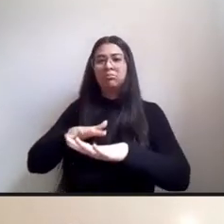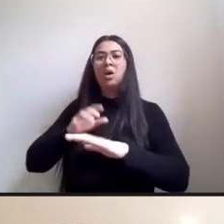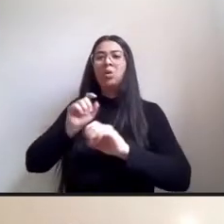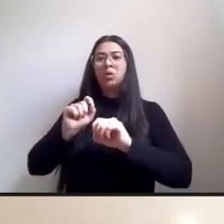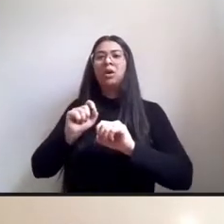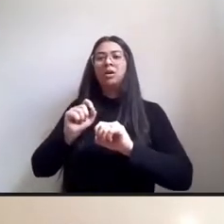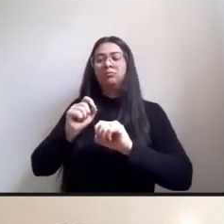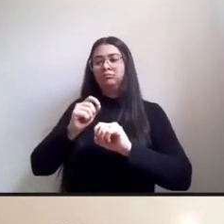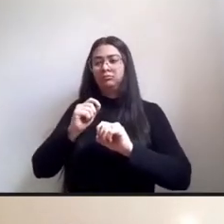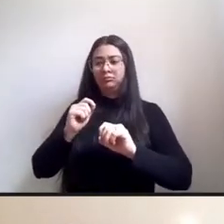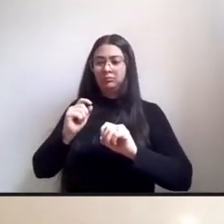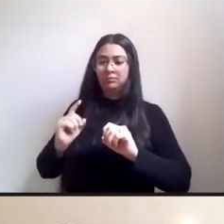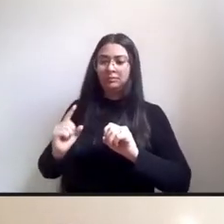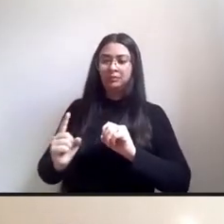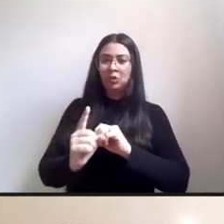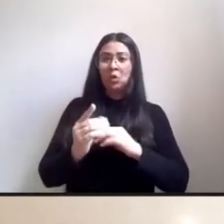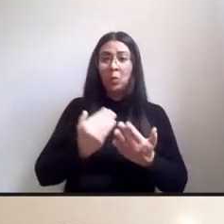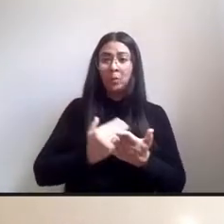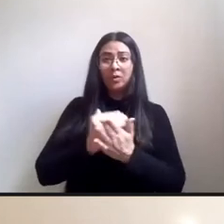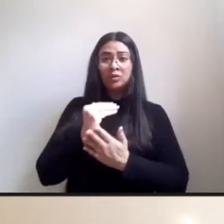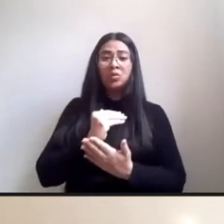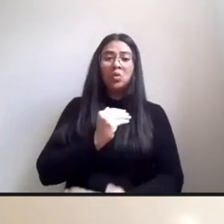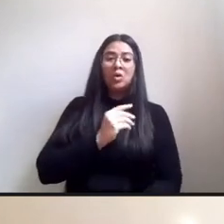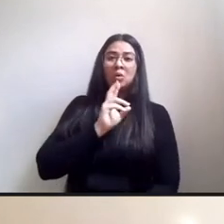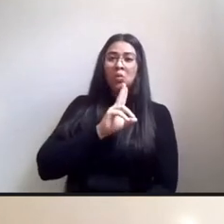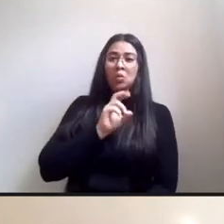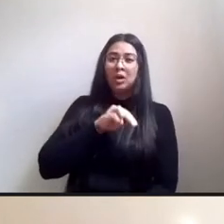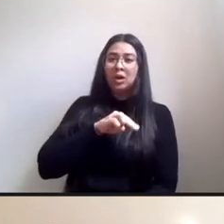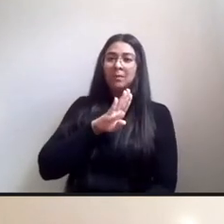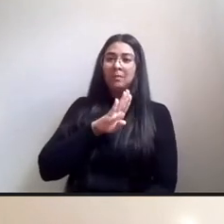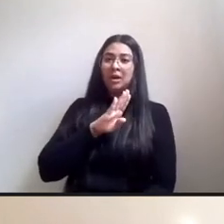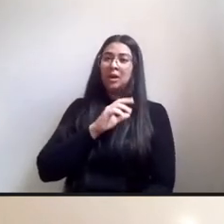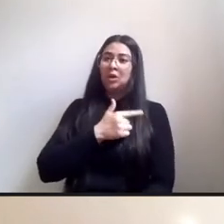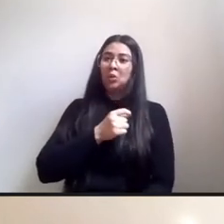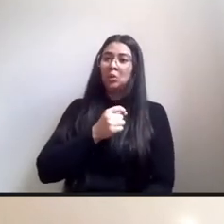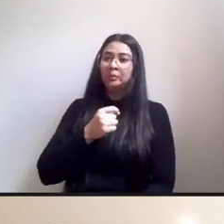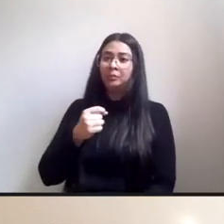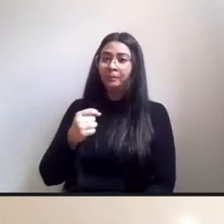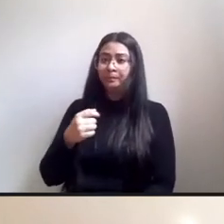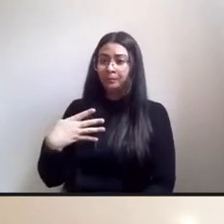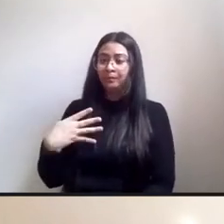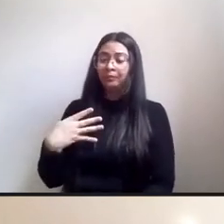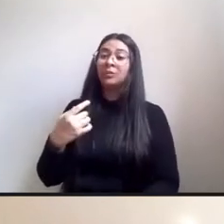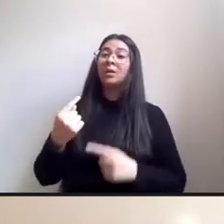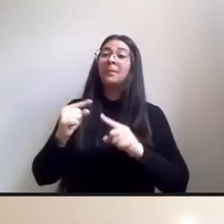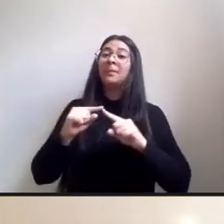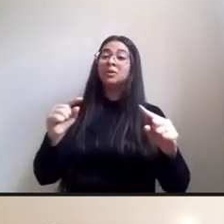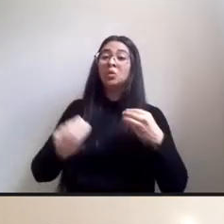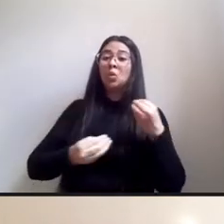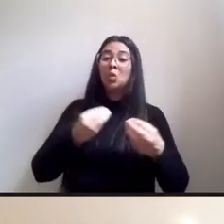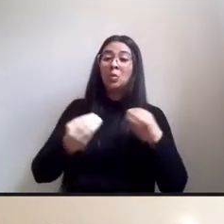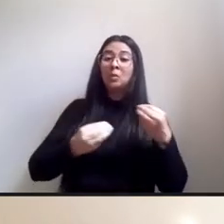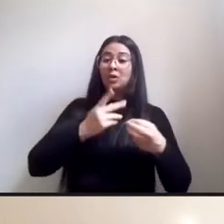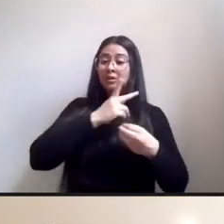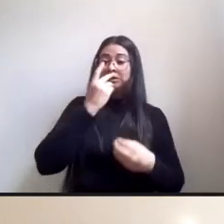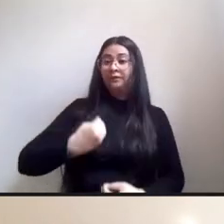implementadas na UNB em 2004 mas como as presenças negras indígenas quilombolas